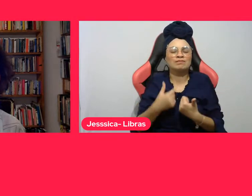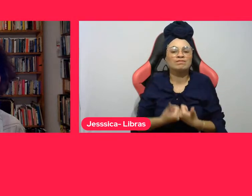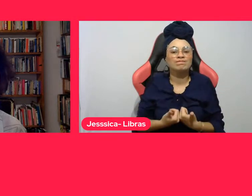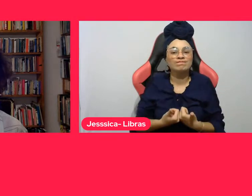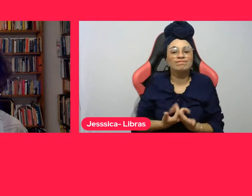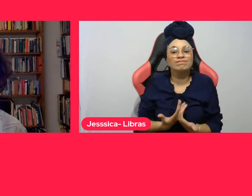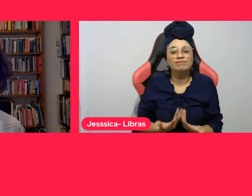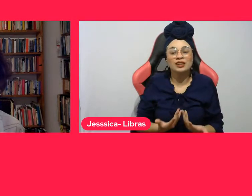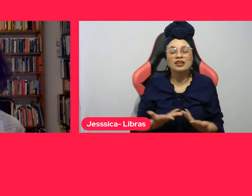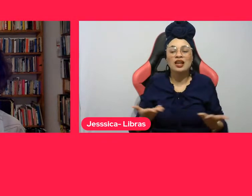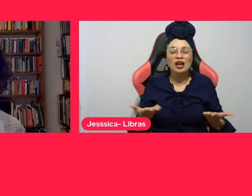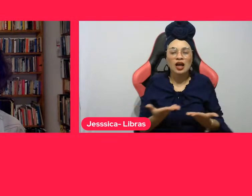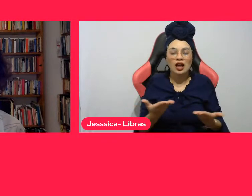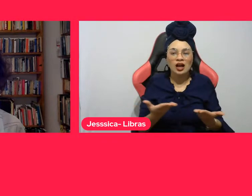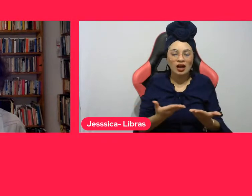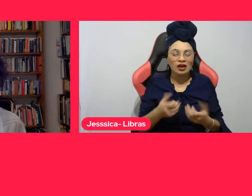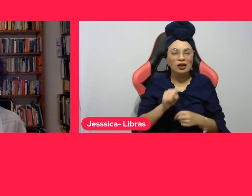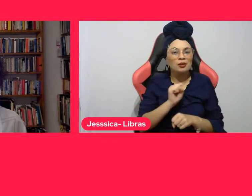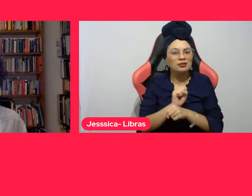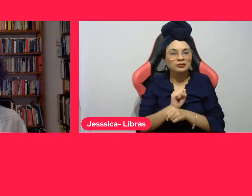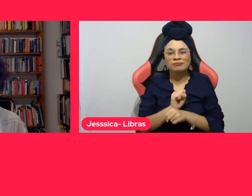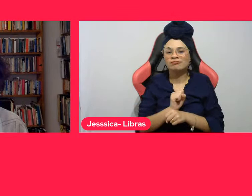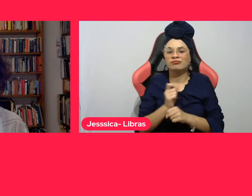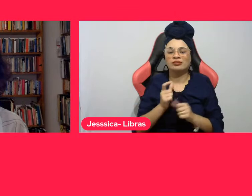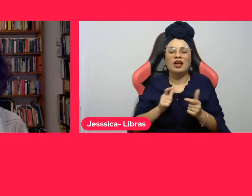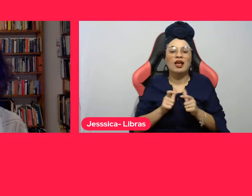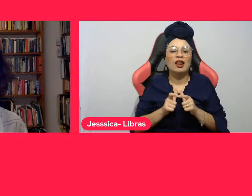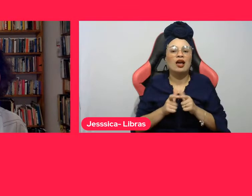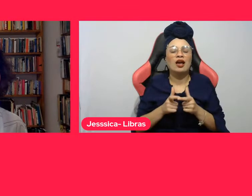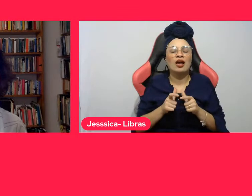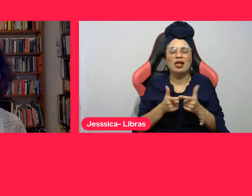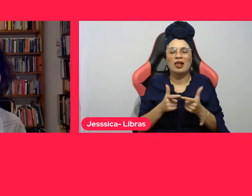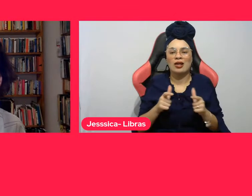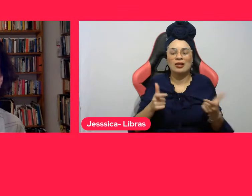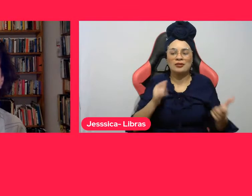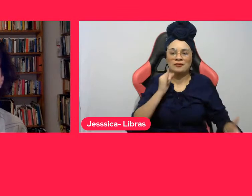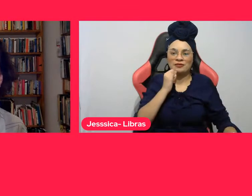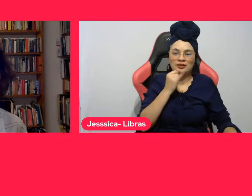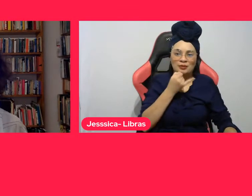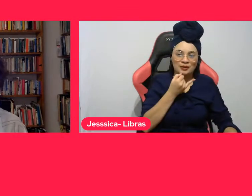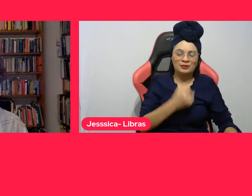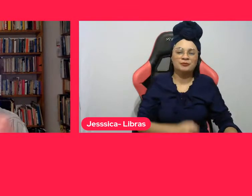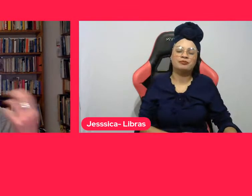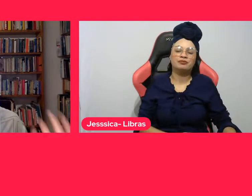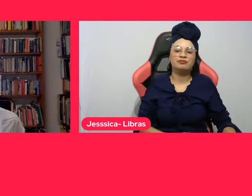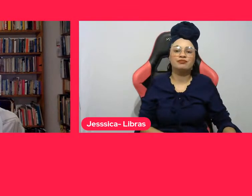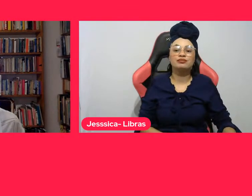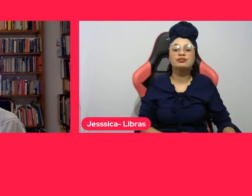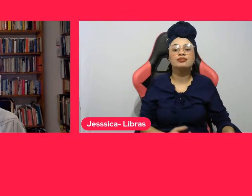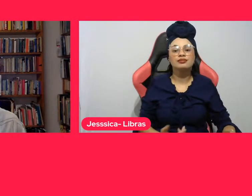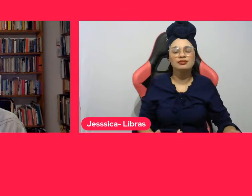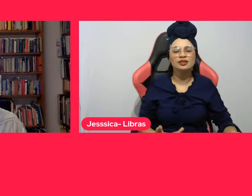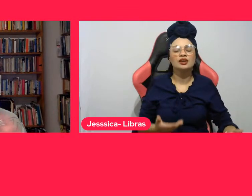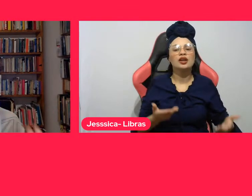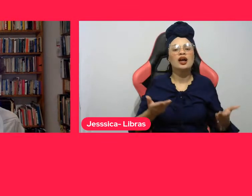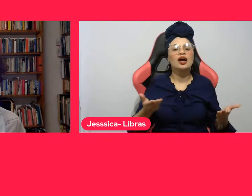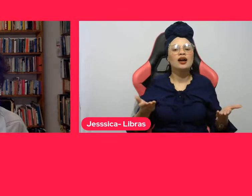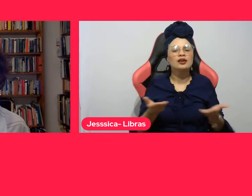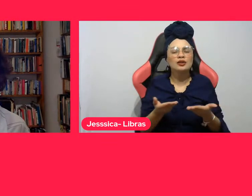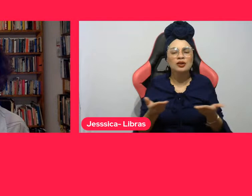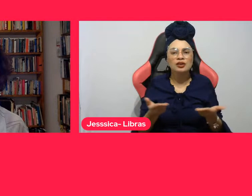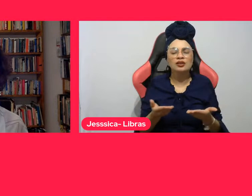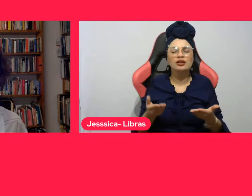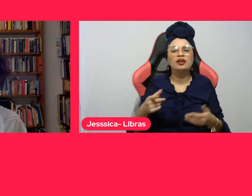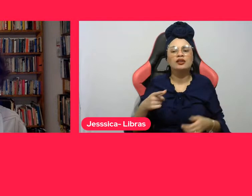crescentes, enormes. Pois bem, nesse nosso tempo, cada vez mais cindido, cada vez